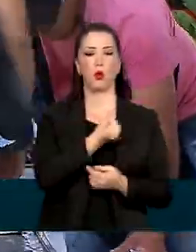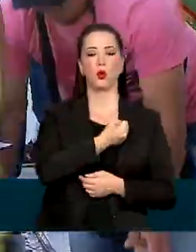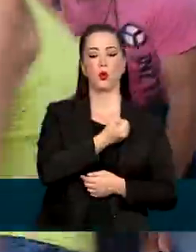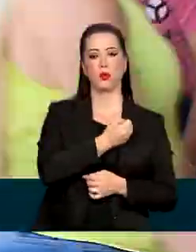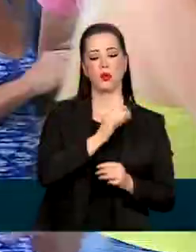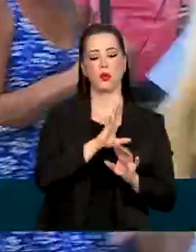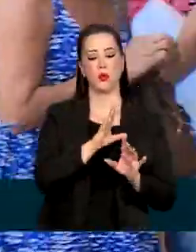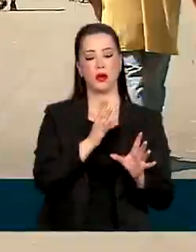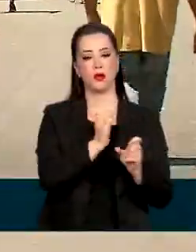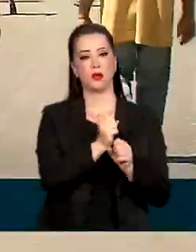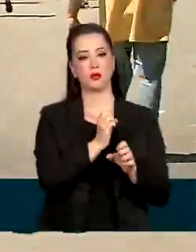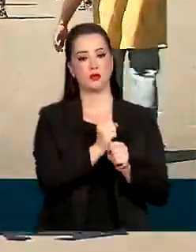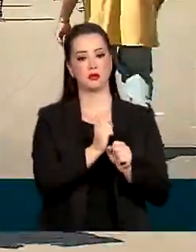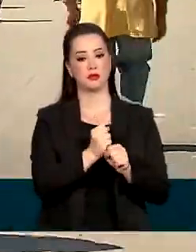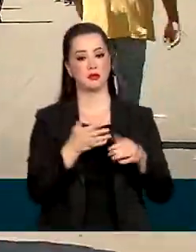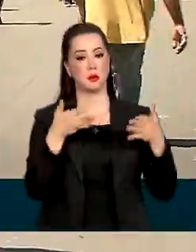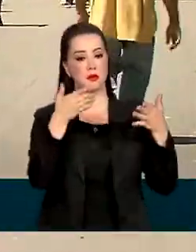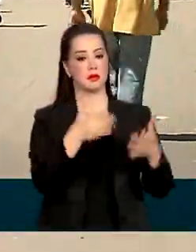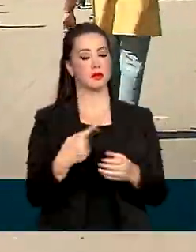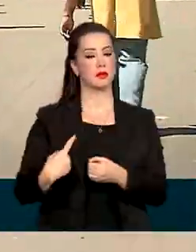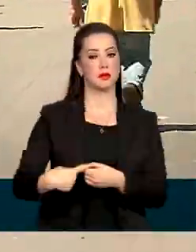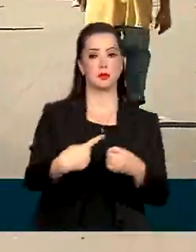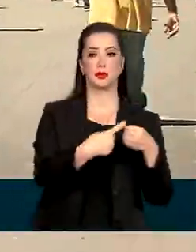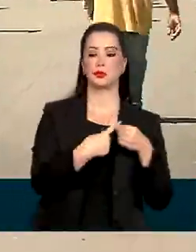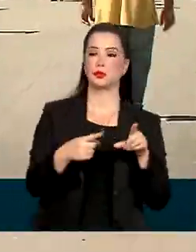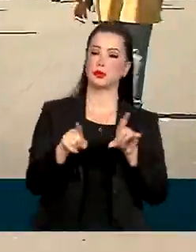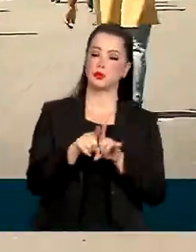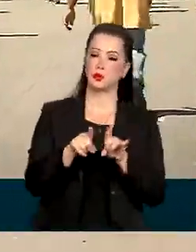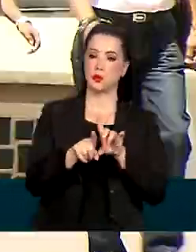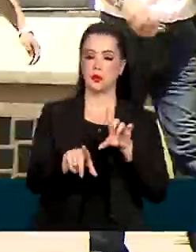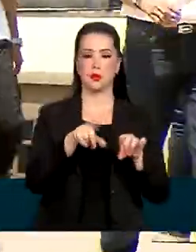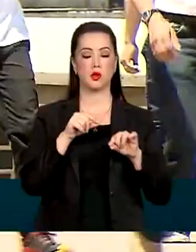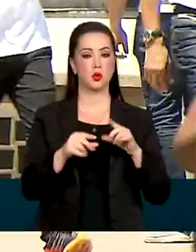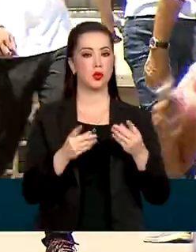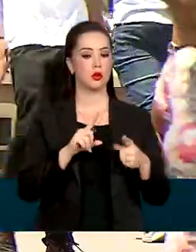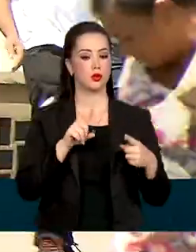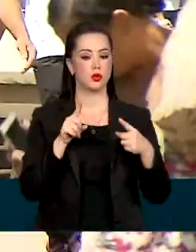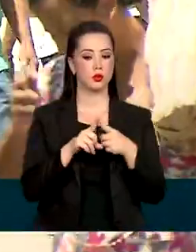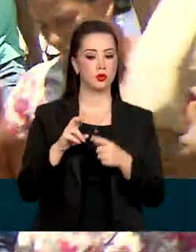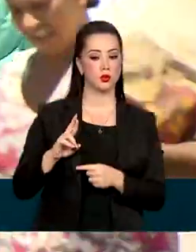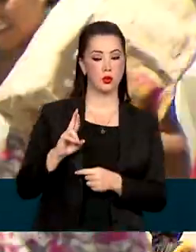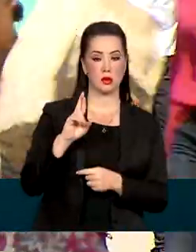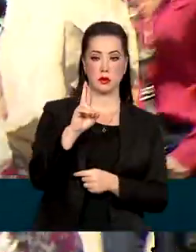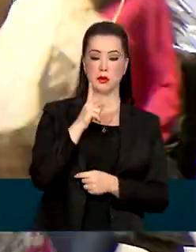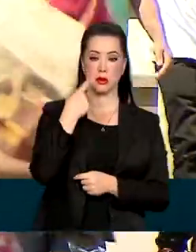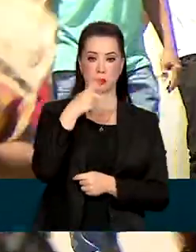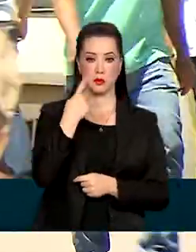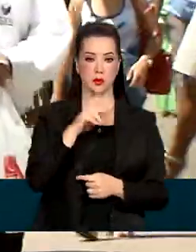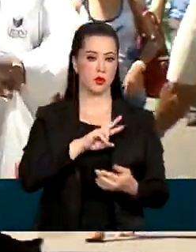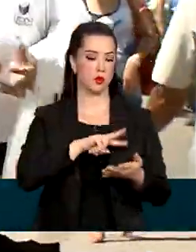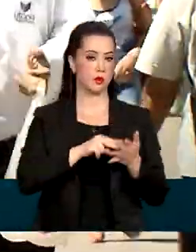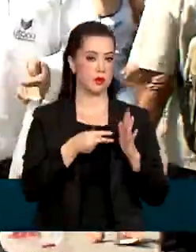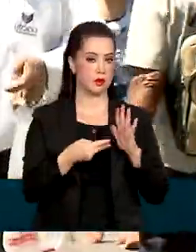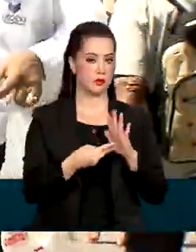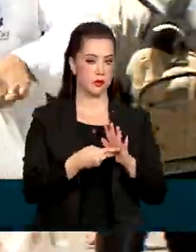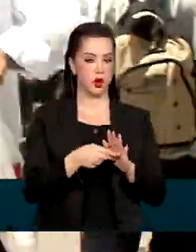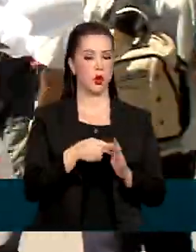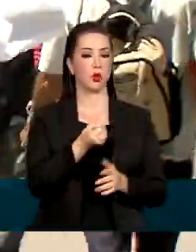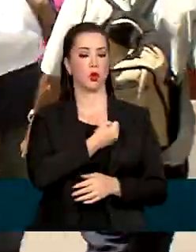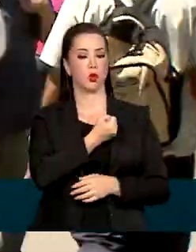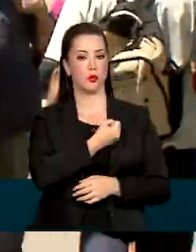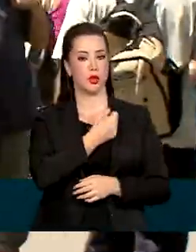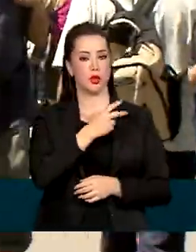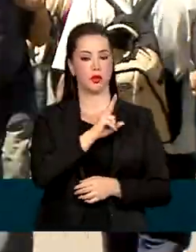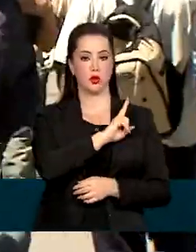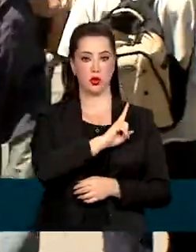cálculo do Fundo de Participação dos Municípios e também para determinar o tamanho das representações políticas, ou seja, a quantidade de vereadores